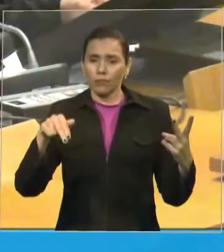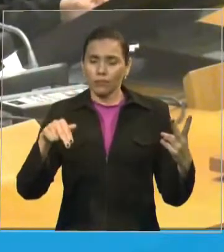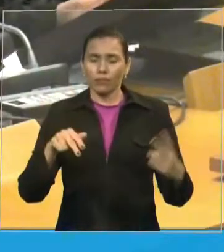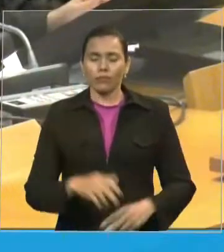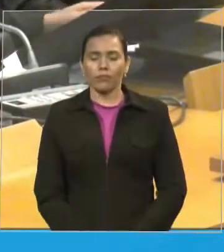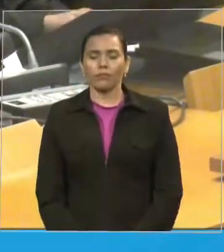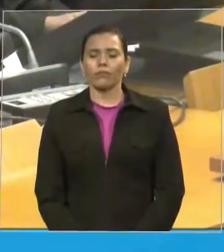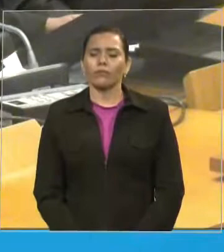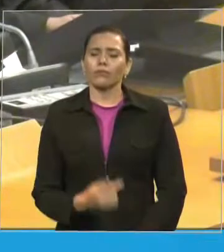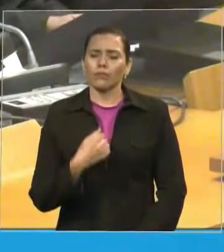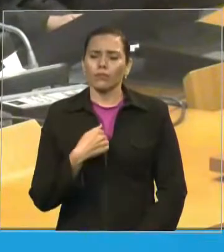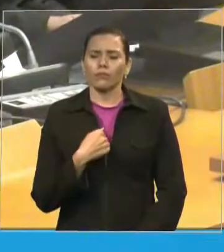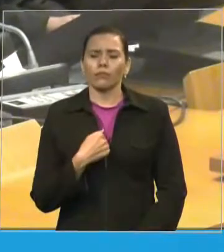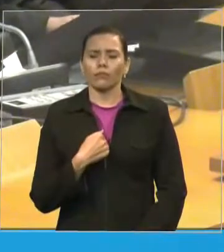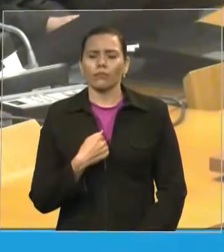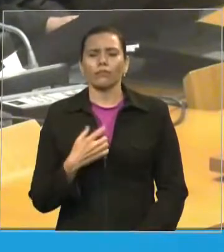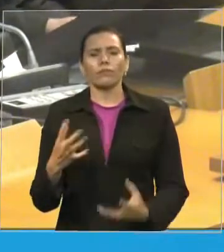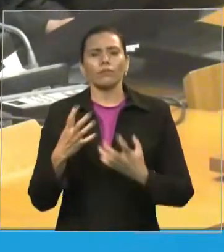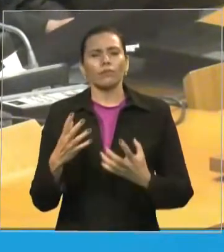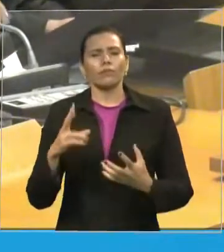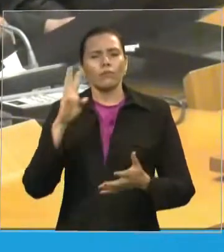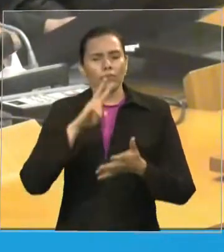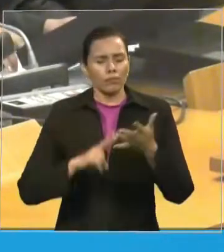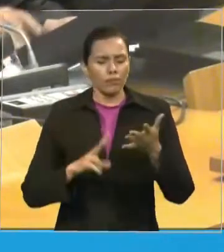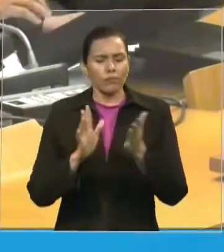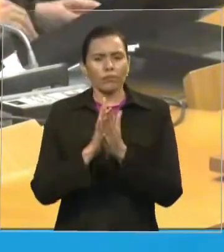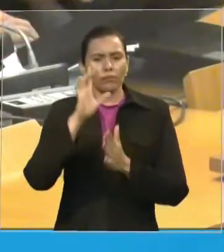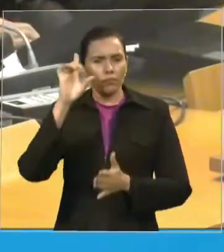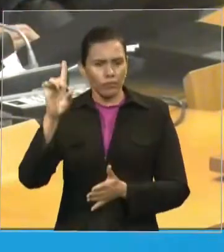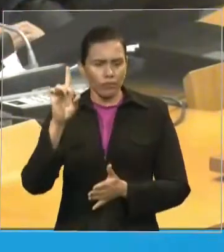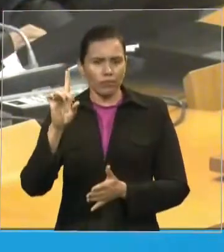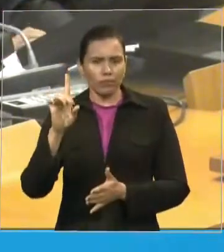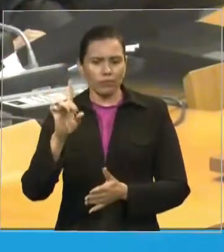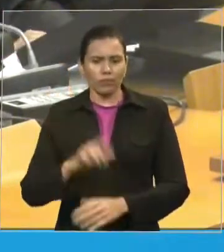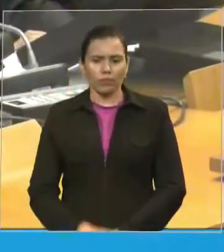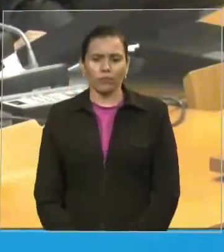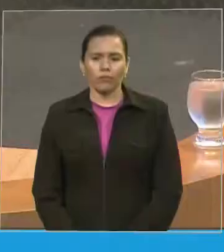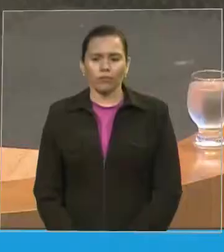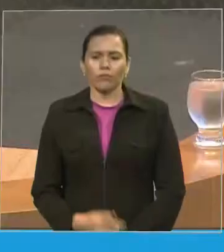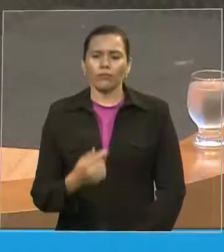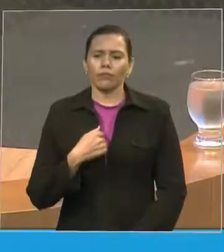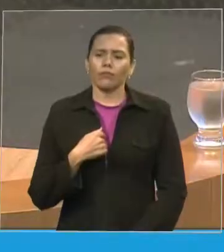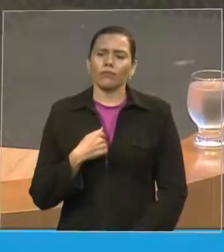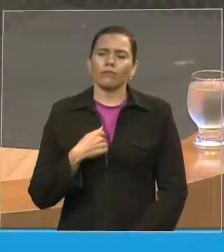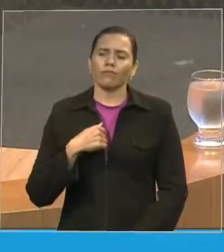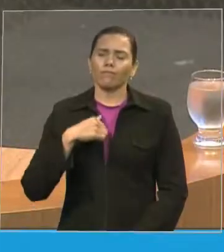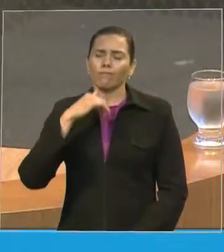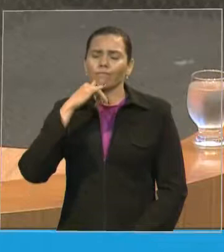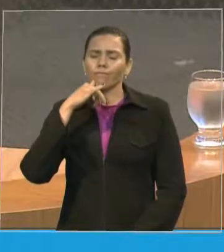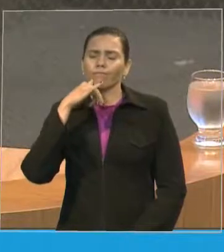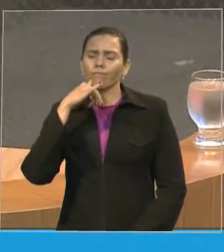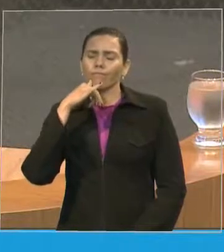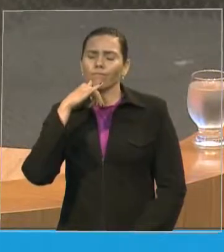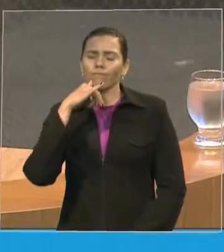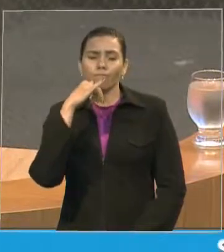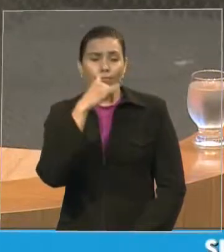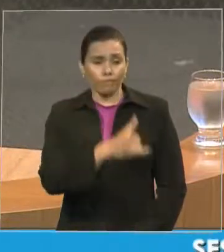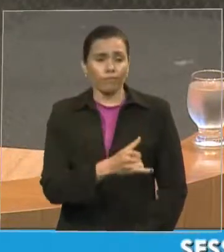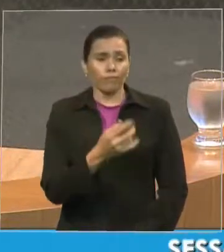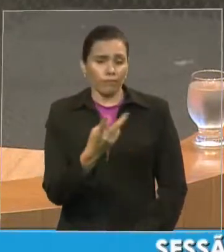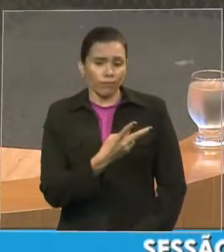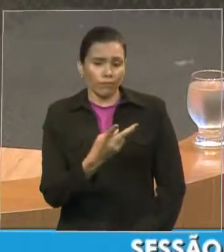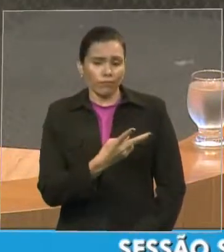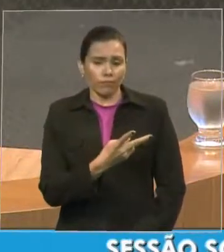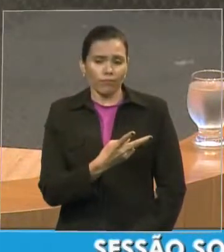menção da palavra de Deus e dizer que os senhores são merecedores dessa